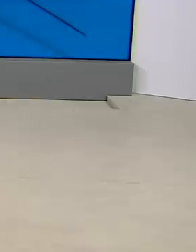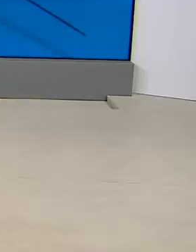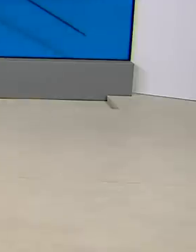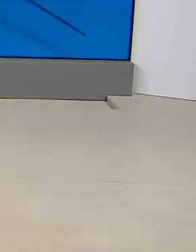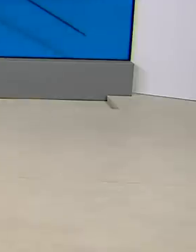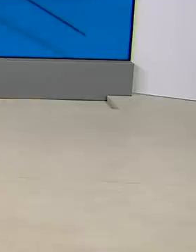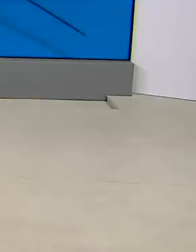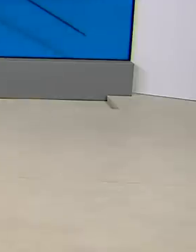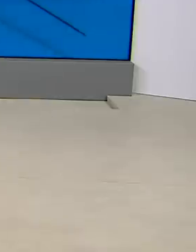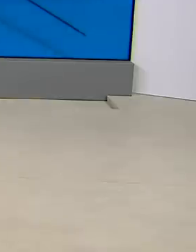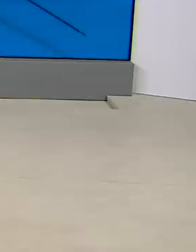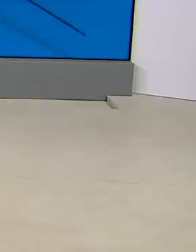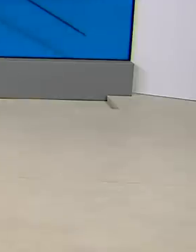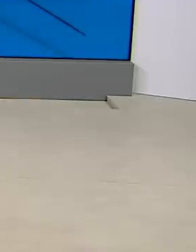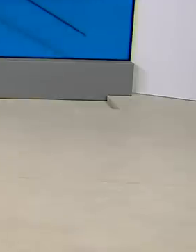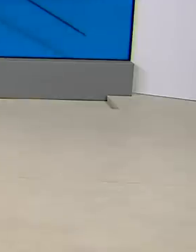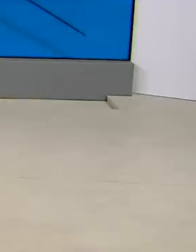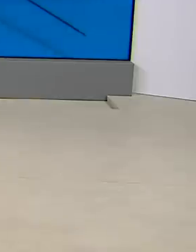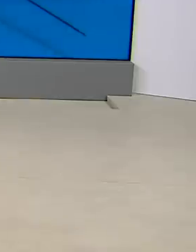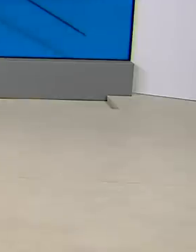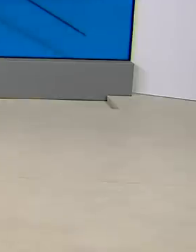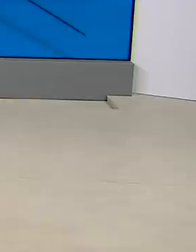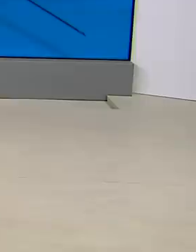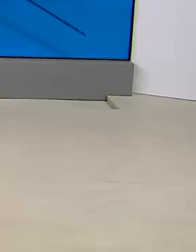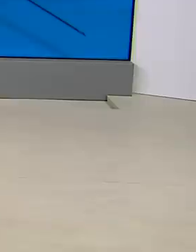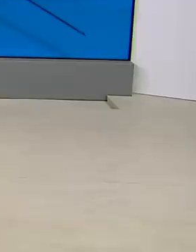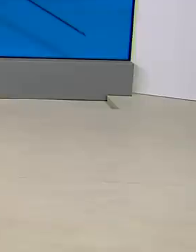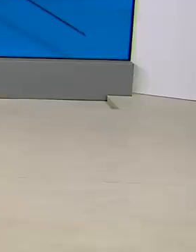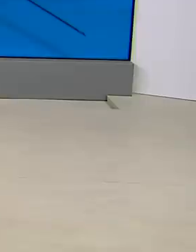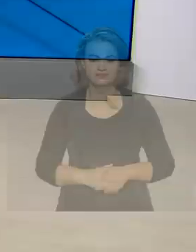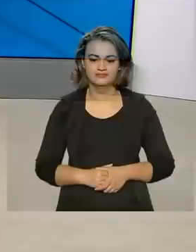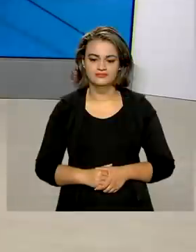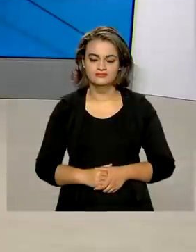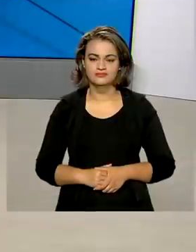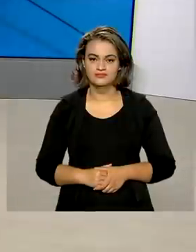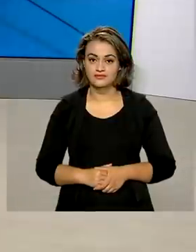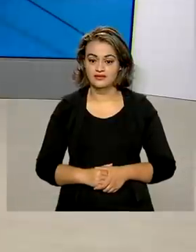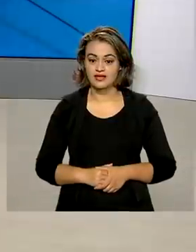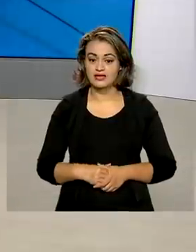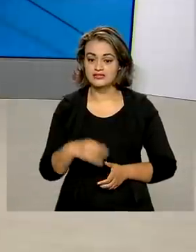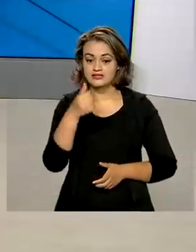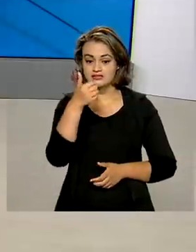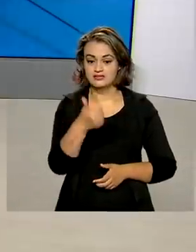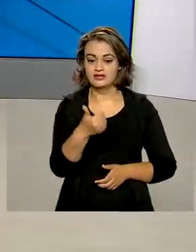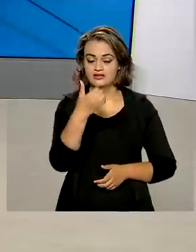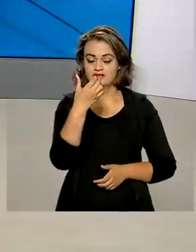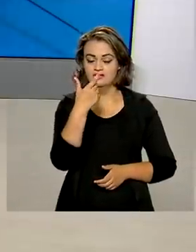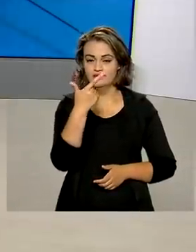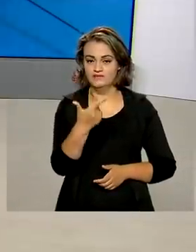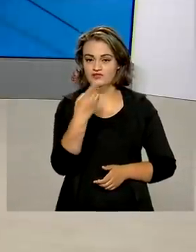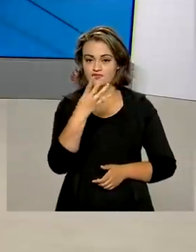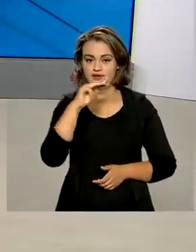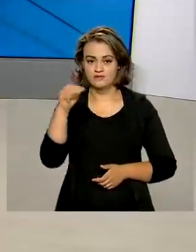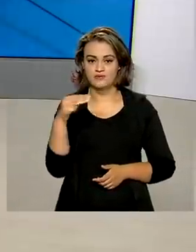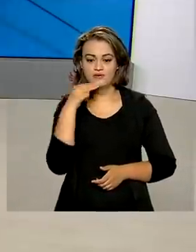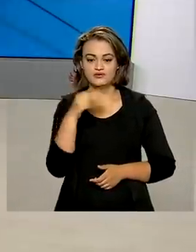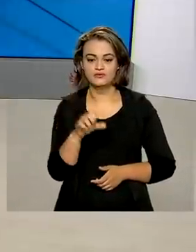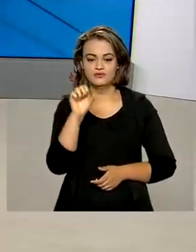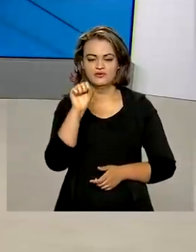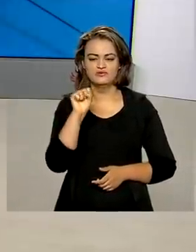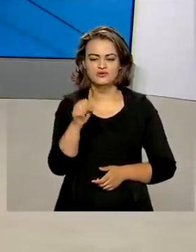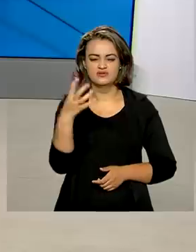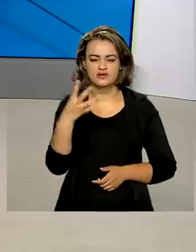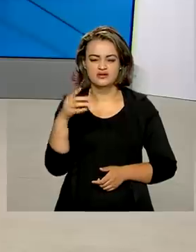710 mil 822 doses de vacinas contra a Covid. 124 milhões 844